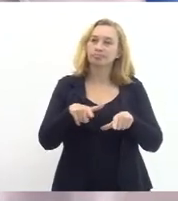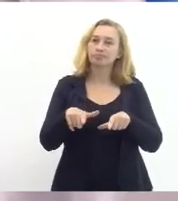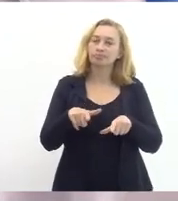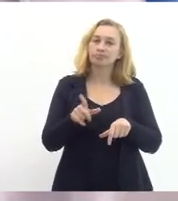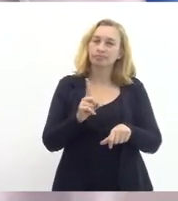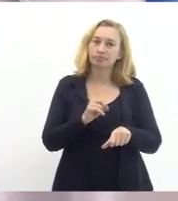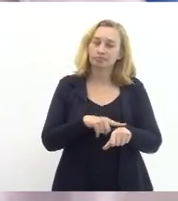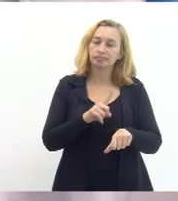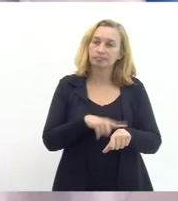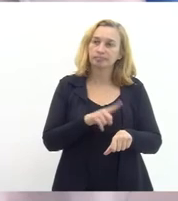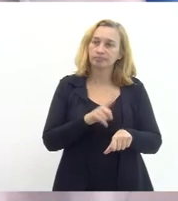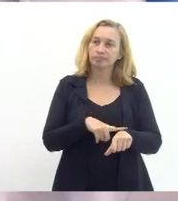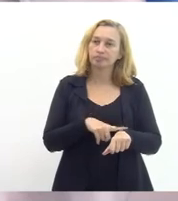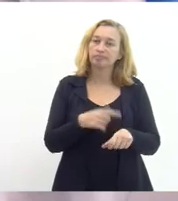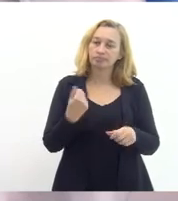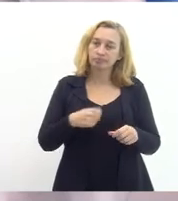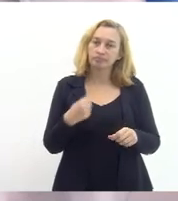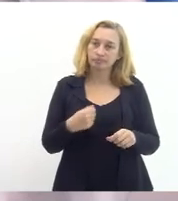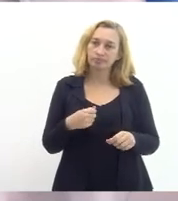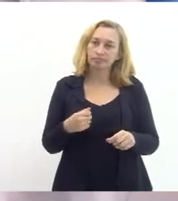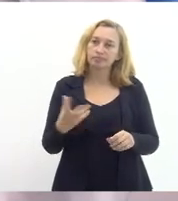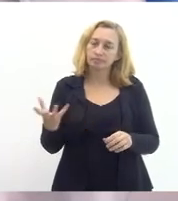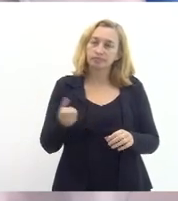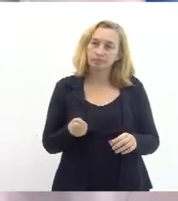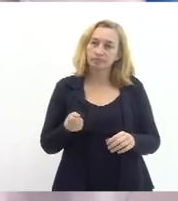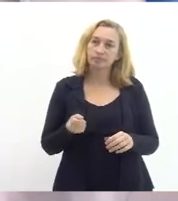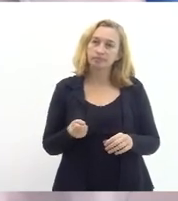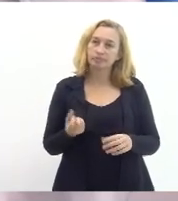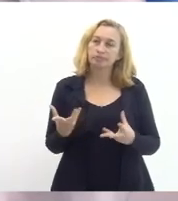profissional precisa estar recebendo o que ele merece